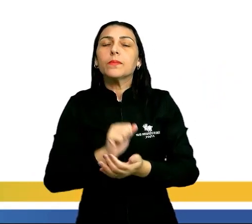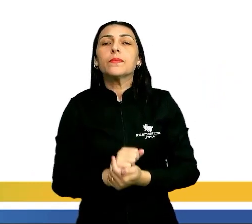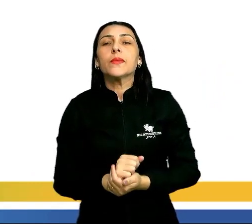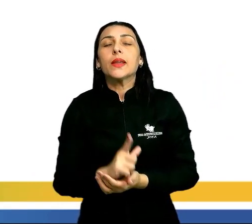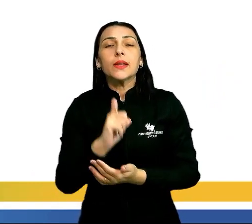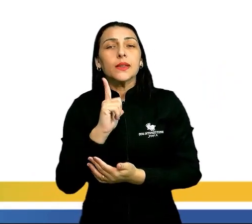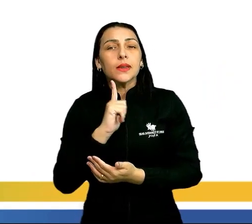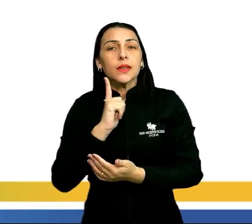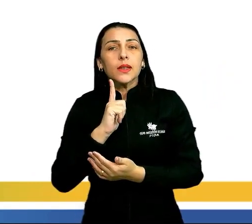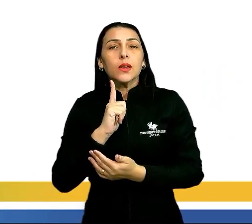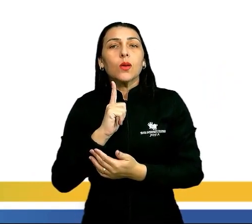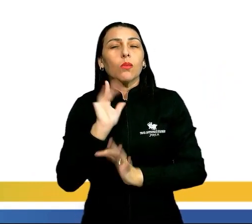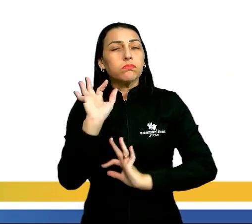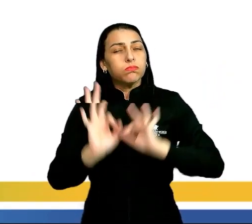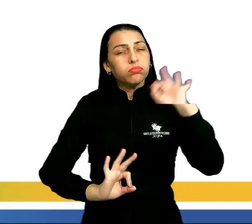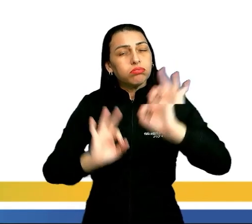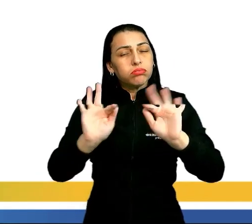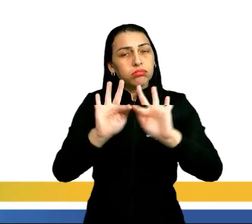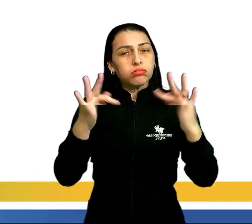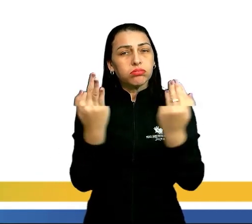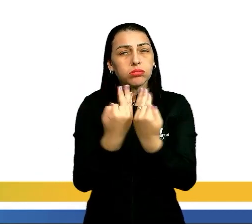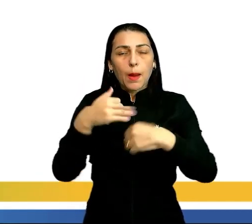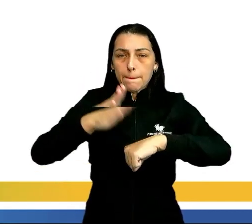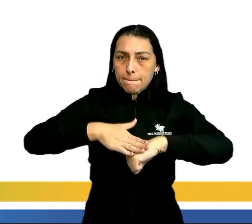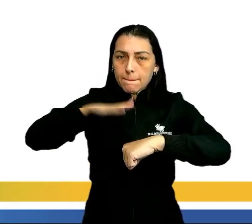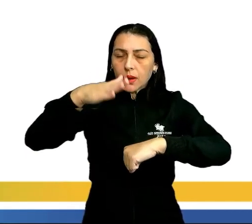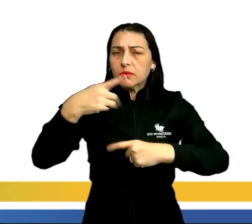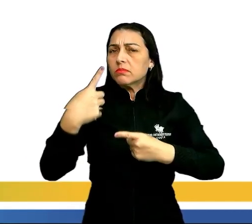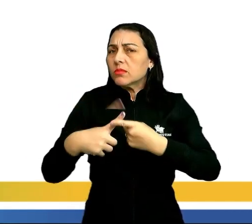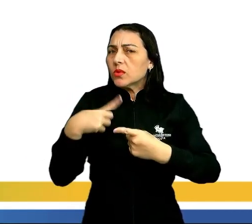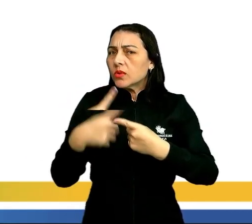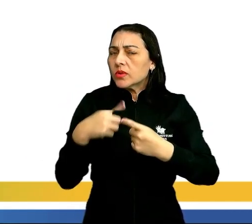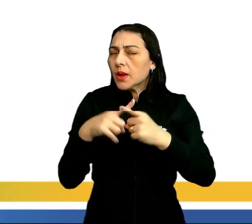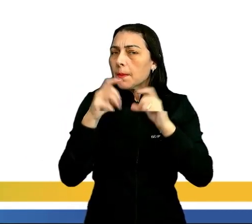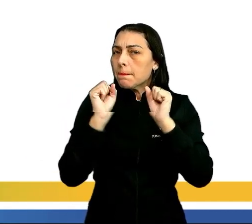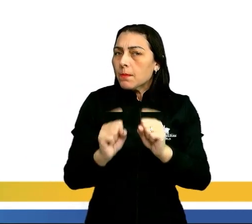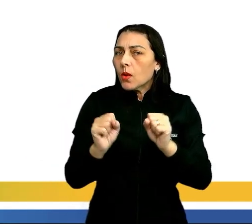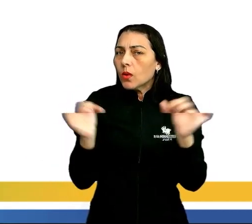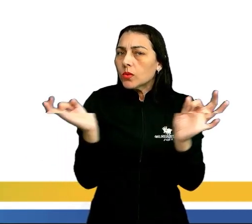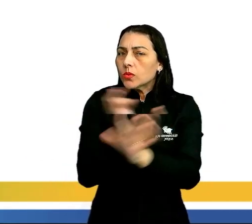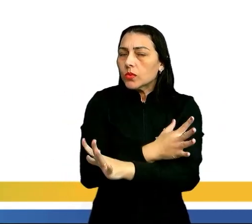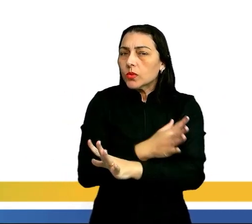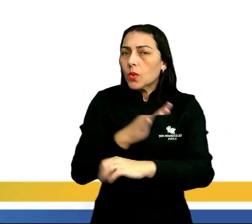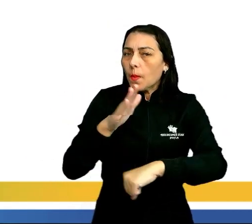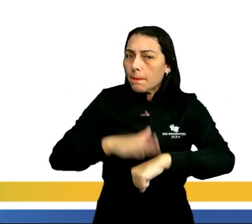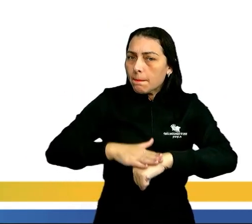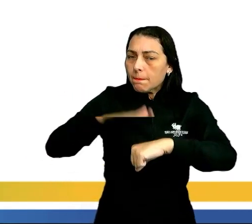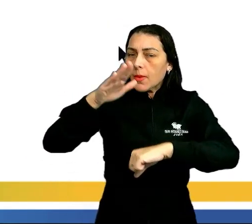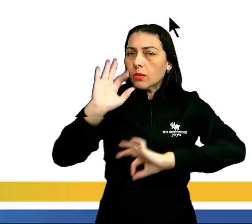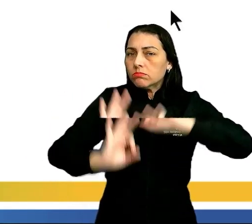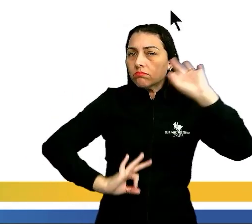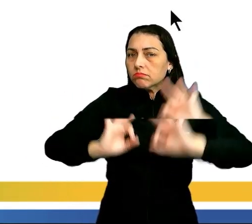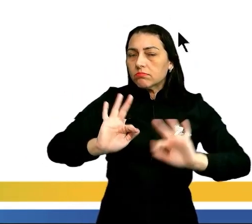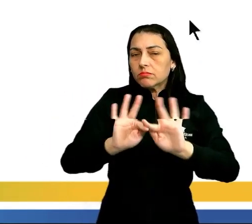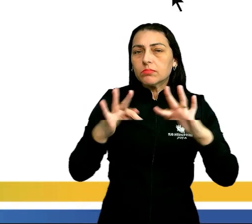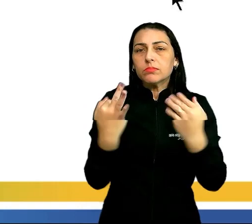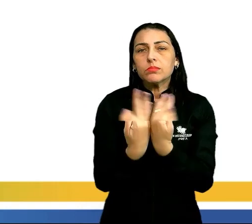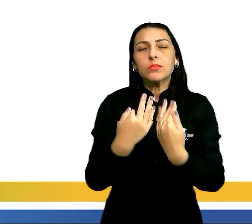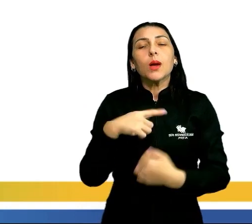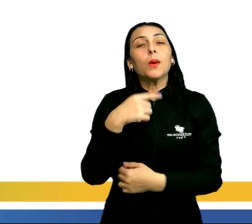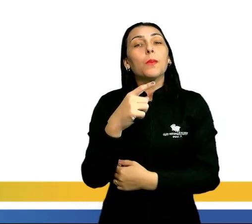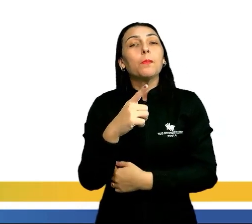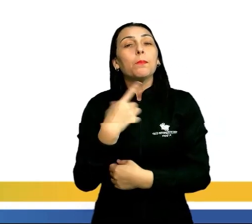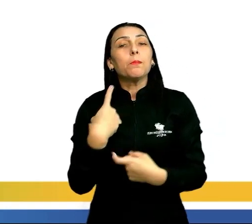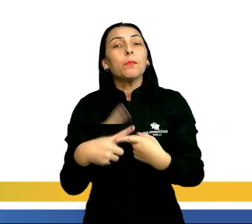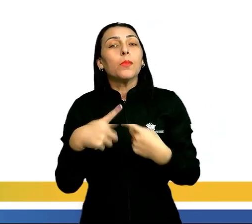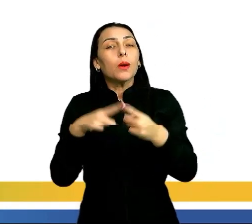A gente tem um maior planejamento familiar. Por que, professora? A gente pode concluir aqui um maior planejamento familiar. Porque aqui a gente